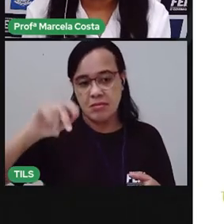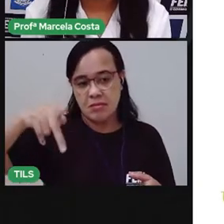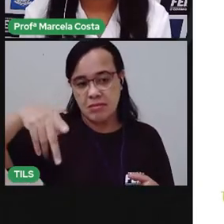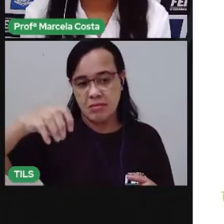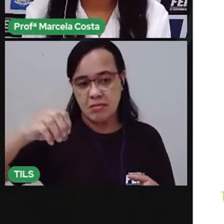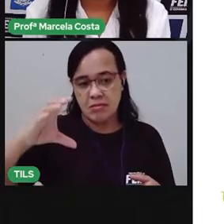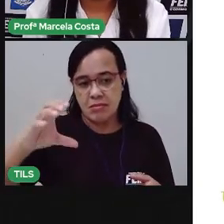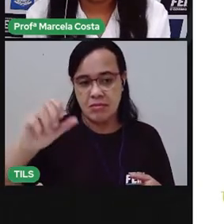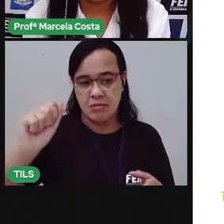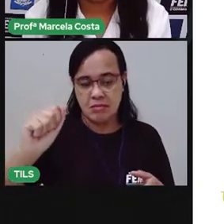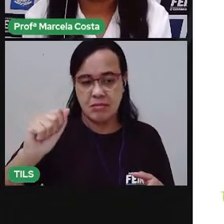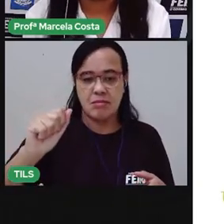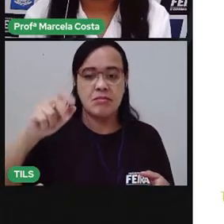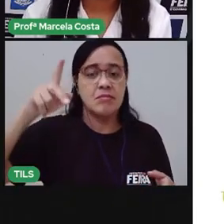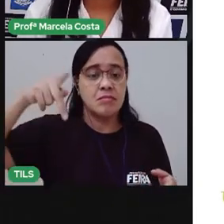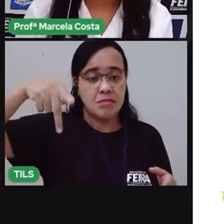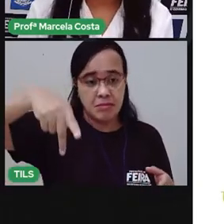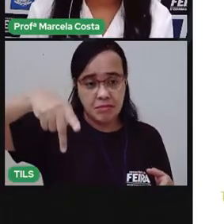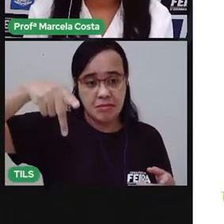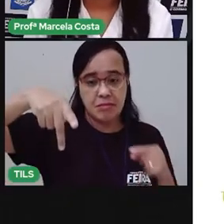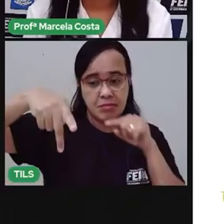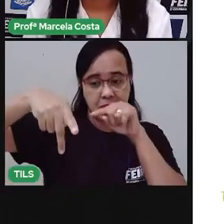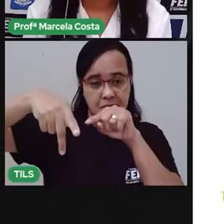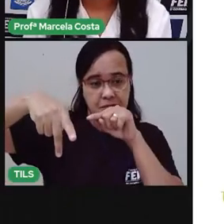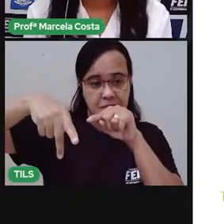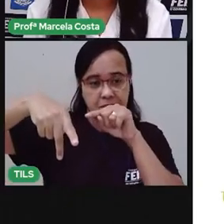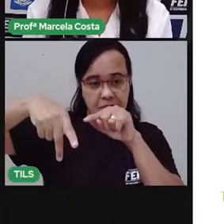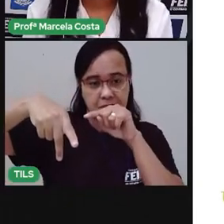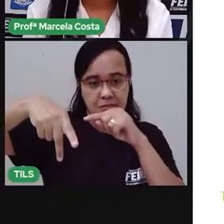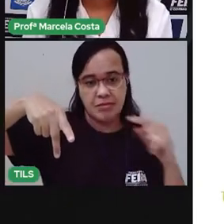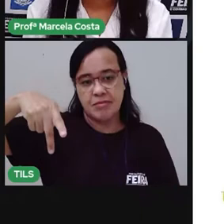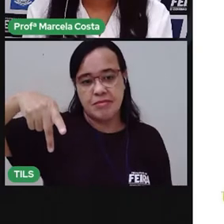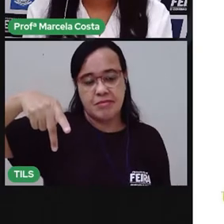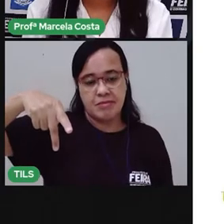É o P, não é isso? Ó.